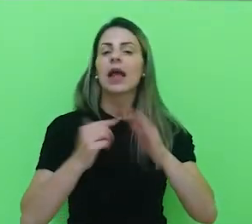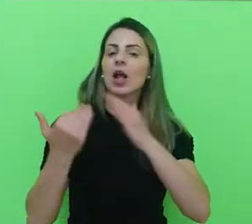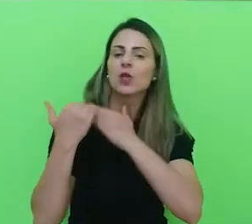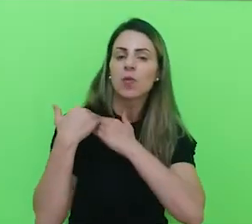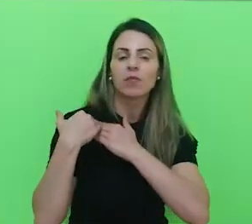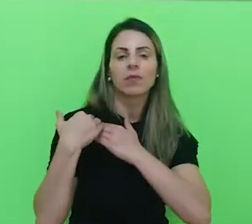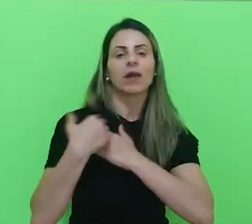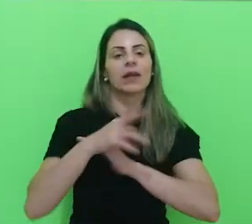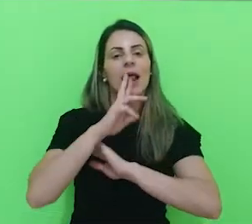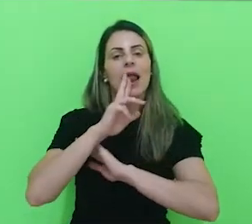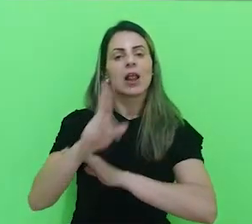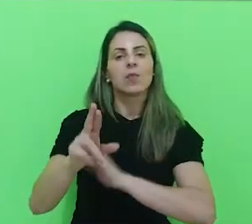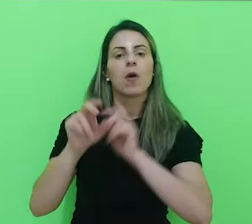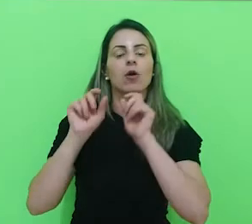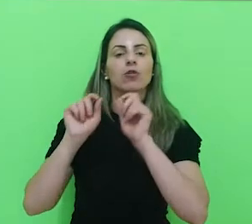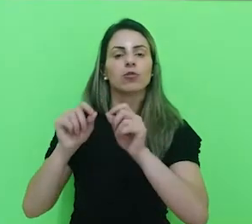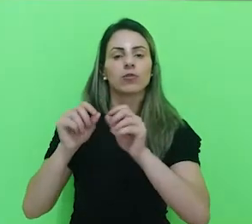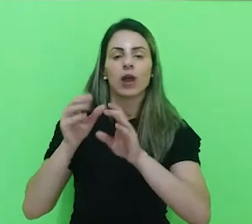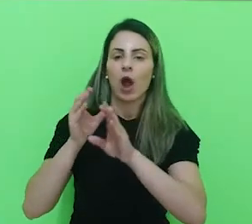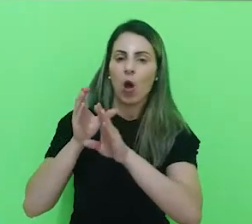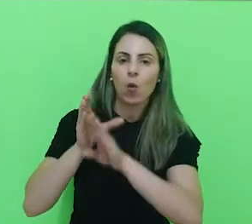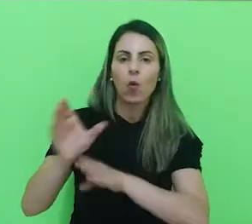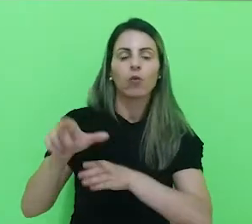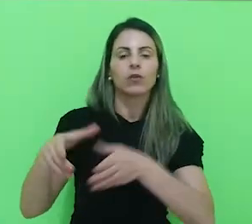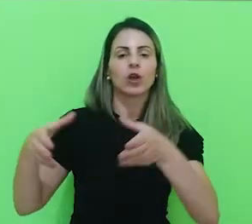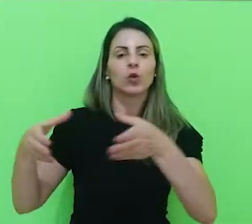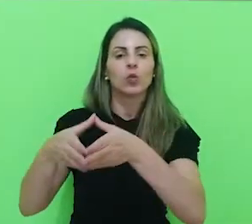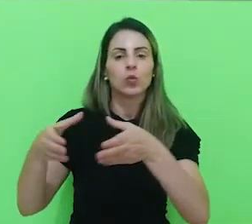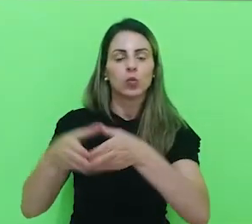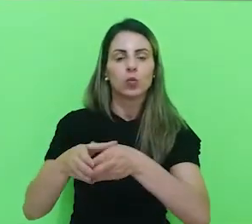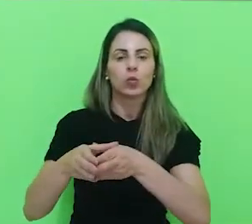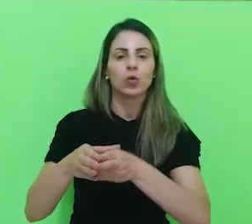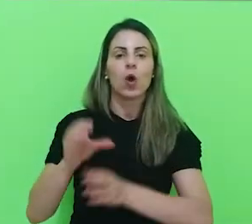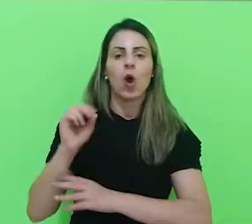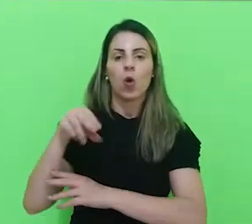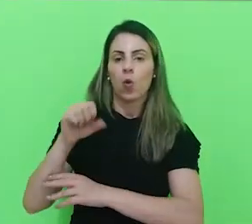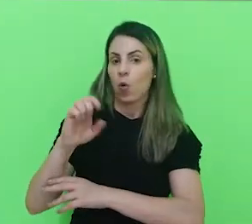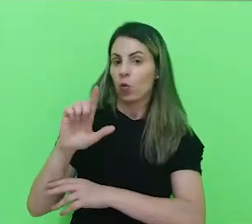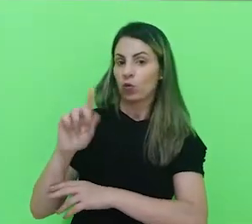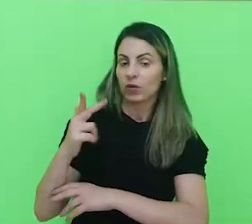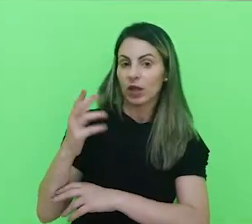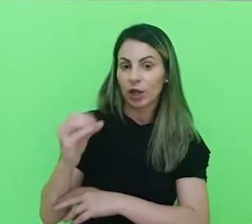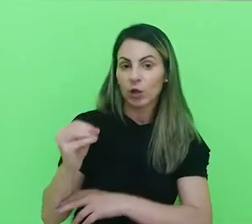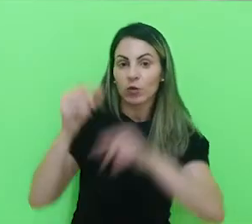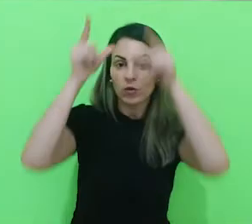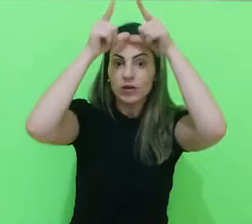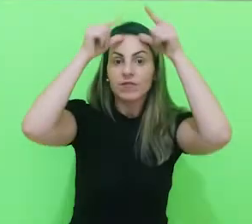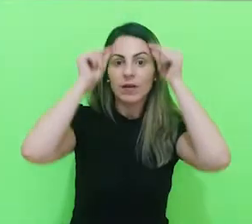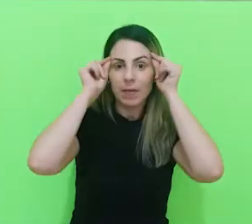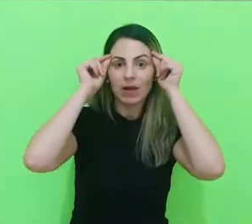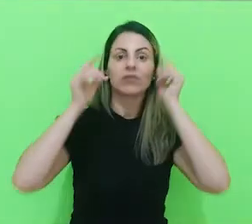diretamente ao seu conselho de classe, que é o conselho de enfermagem.